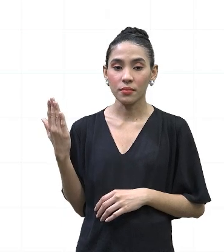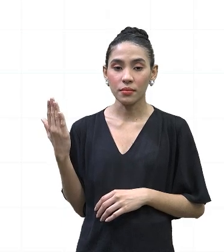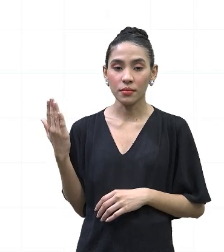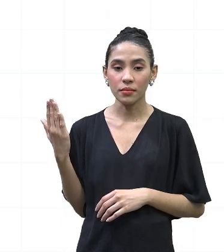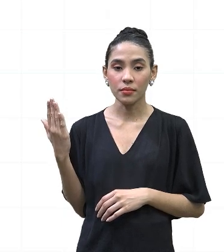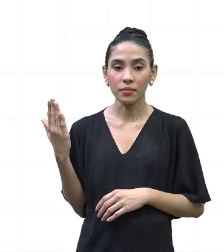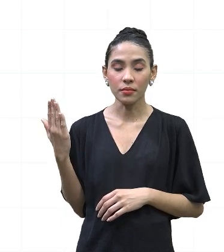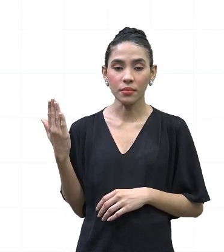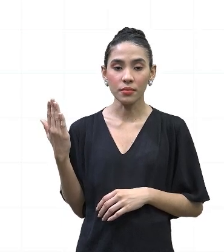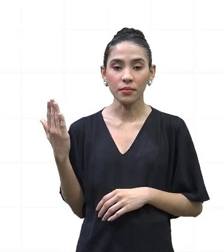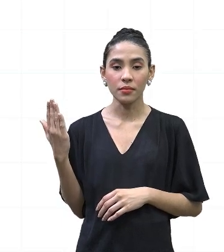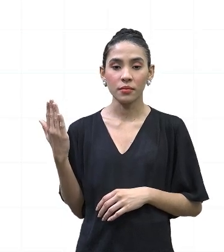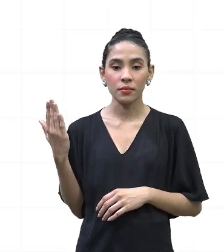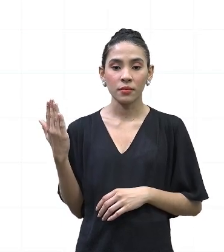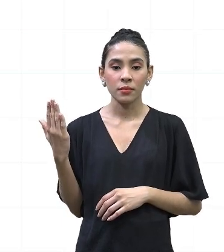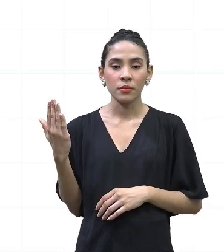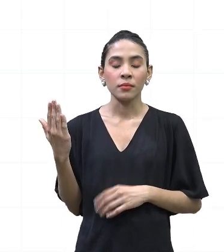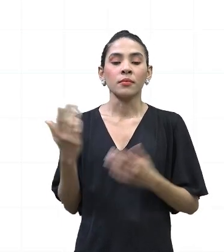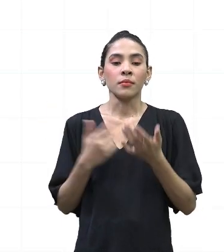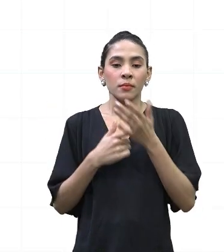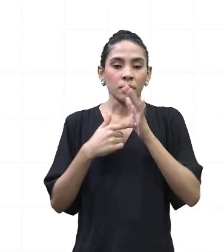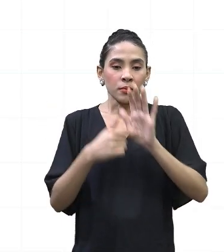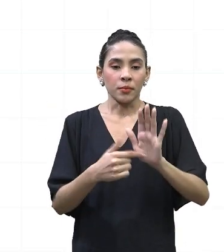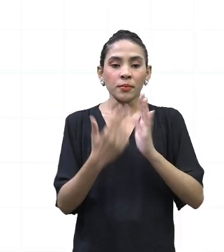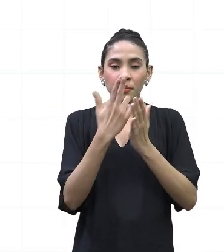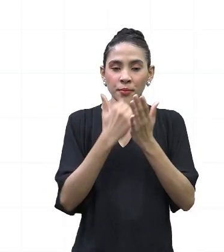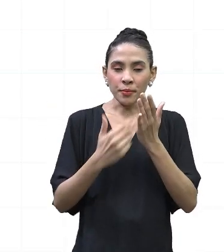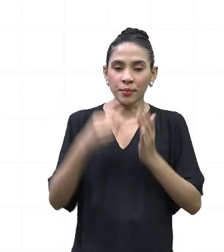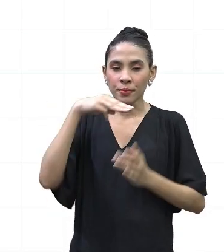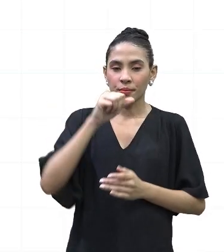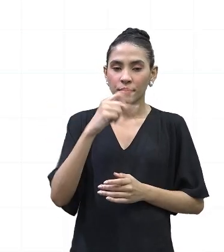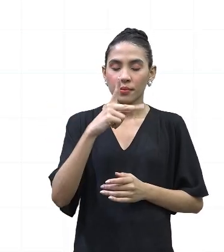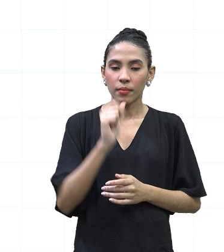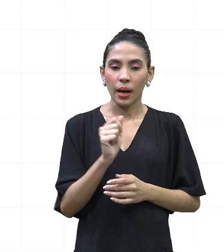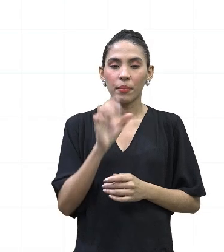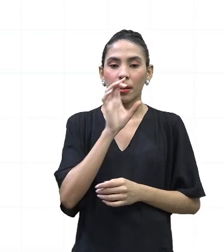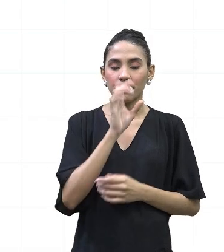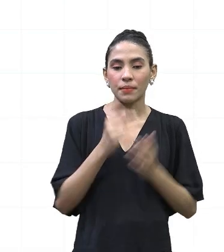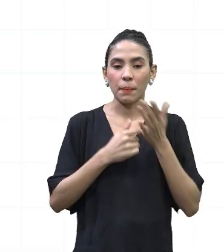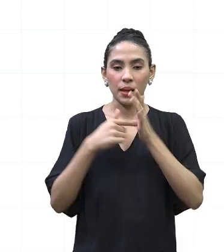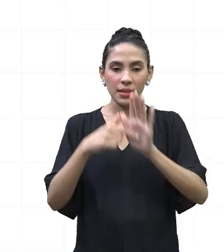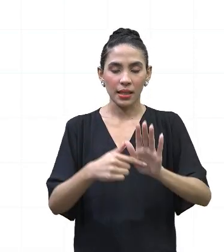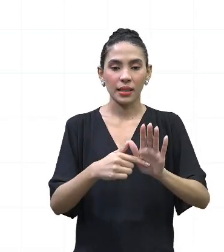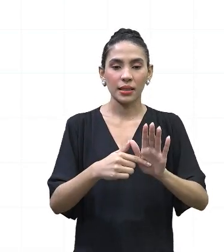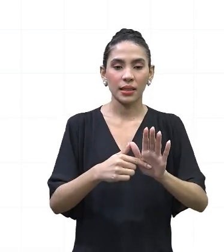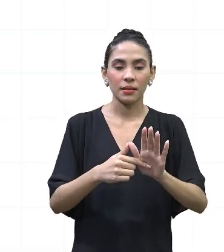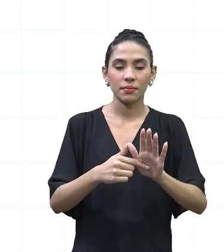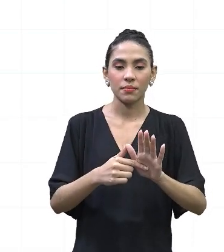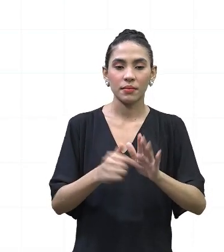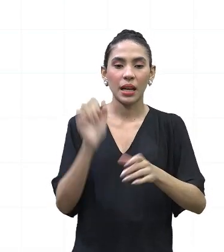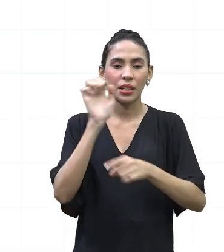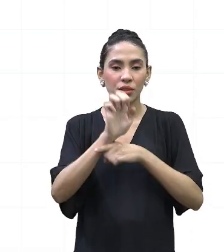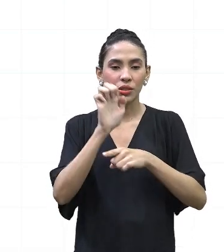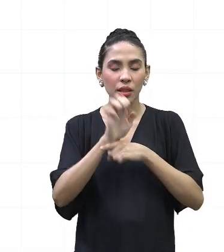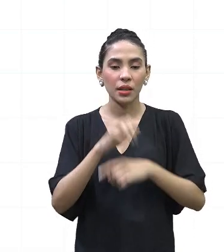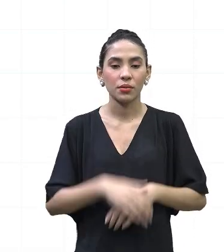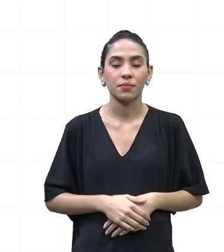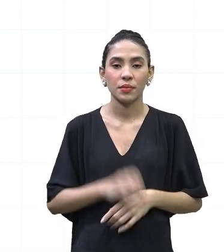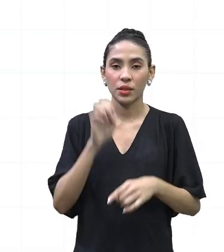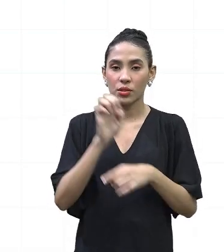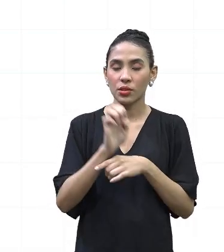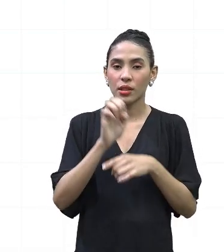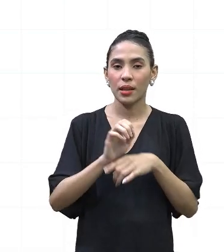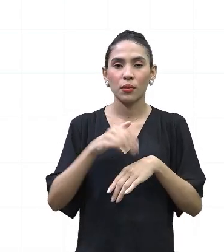abrindo o nosso mapa e ele traz para vocês em questão de estado. Eu coloquei para vocês a máscara do estado. Então o estado que mais